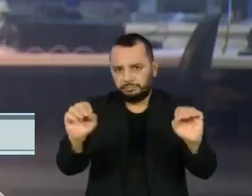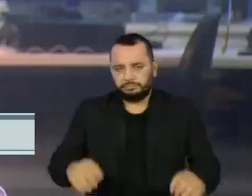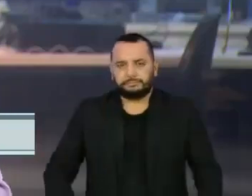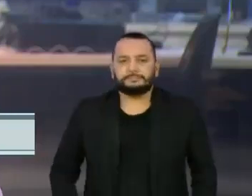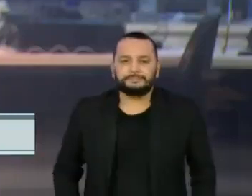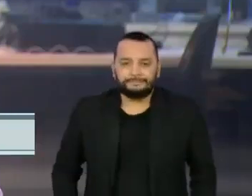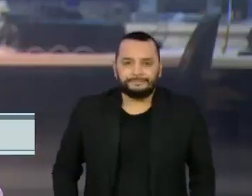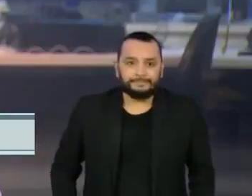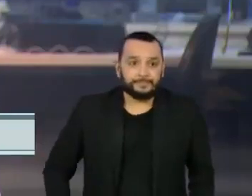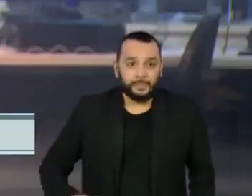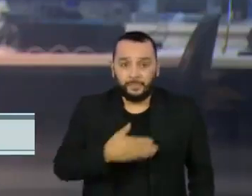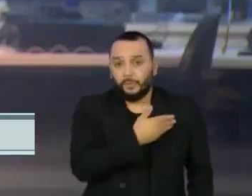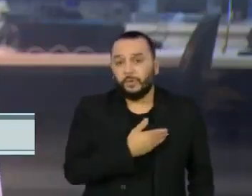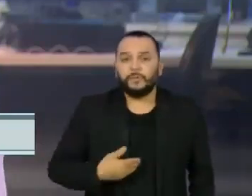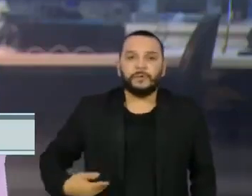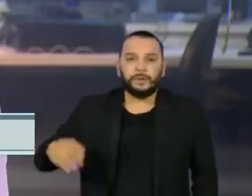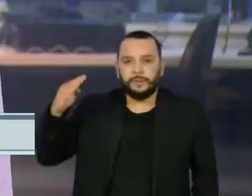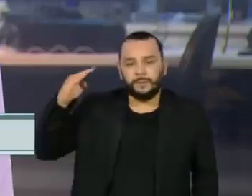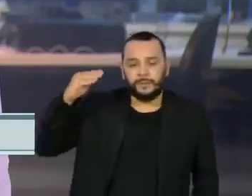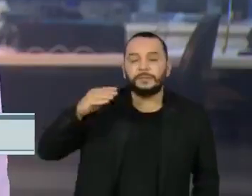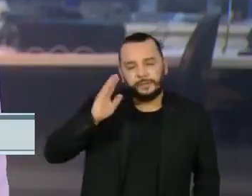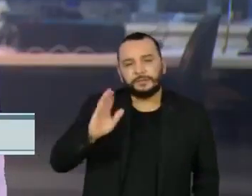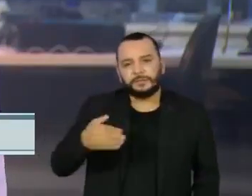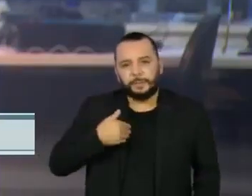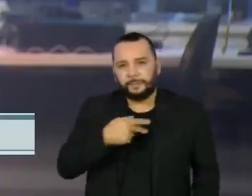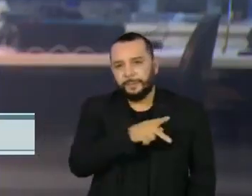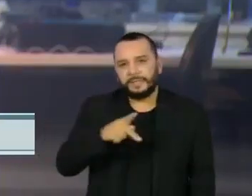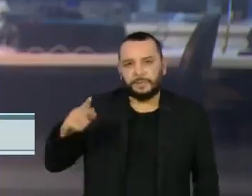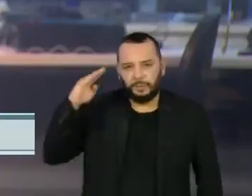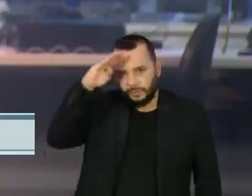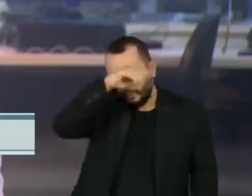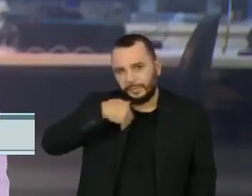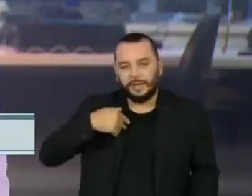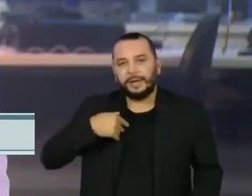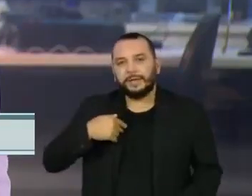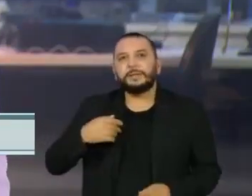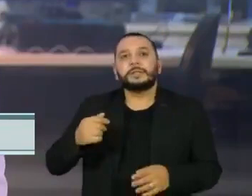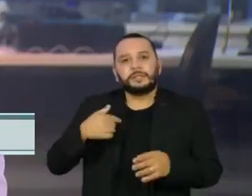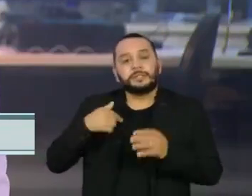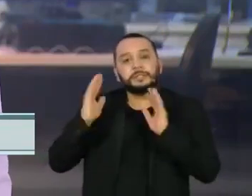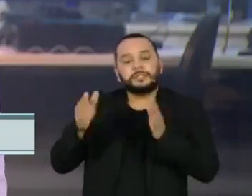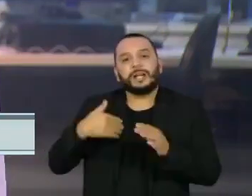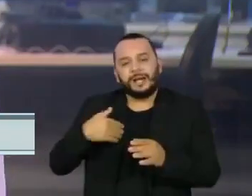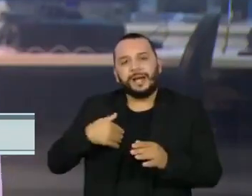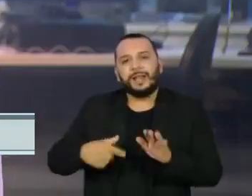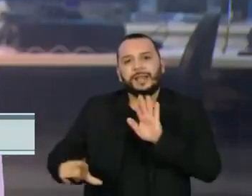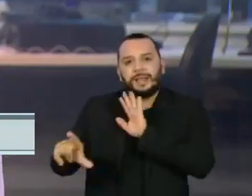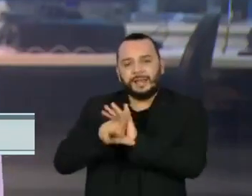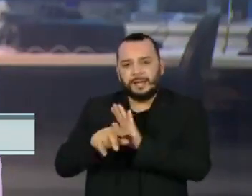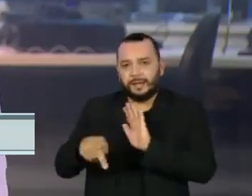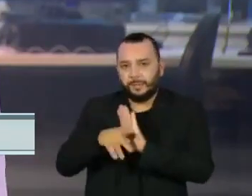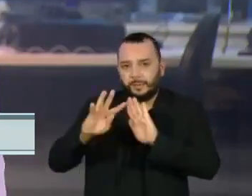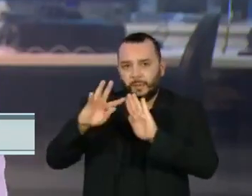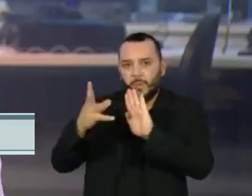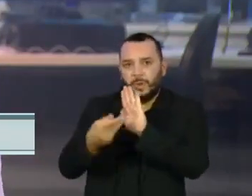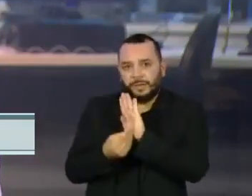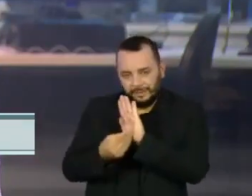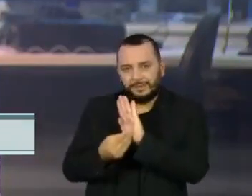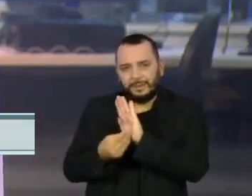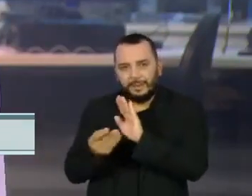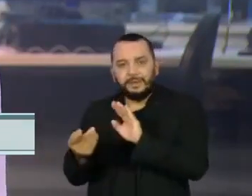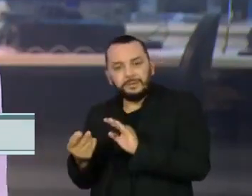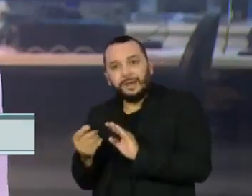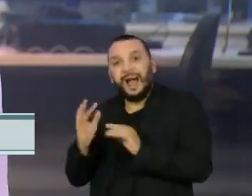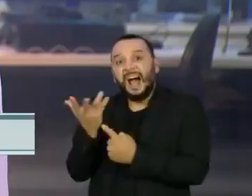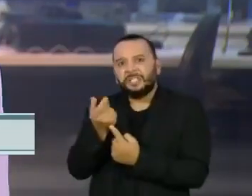E o governo Bolsonaro publicou hoje a decisão de bloquear os repasses da lei Rouanet para produções que são feitas em